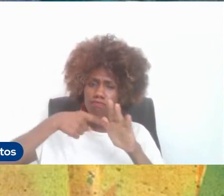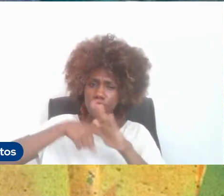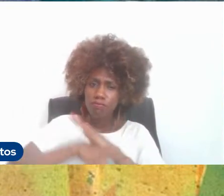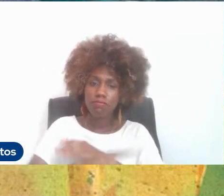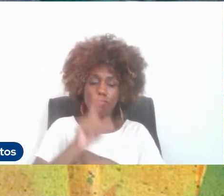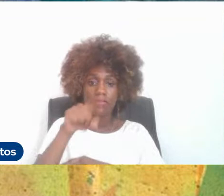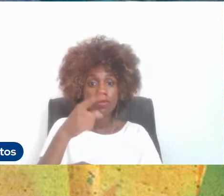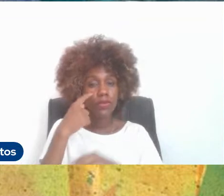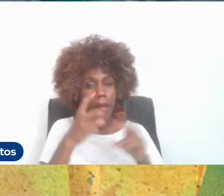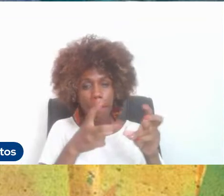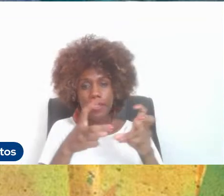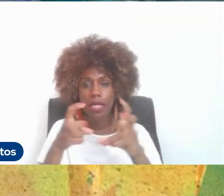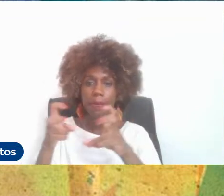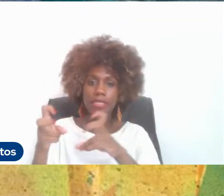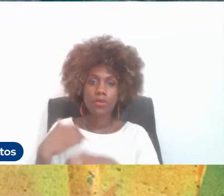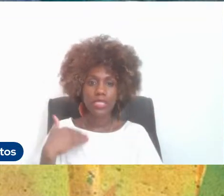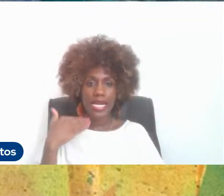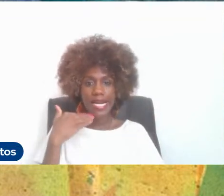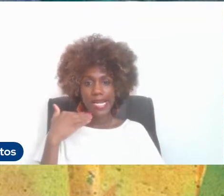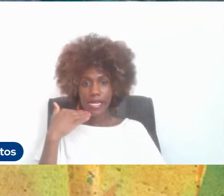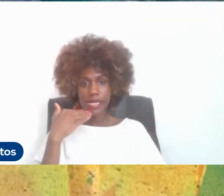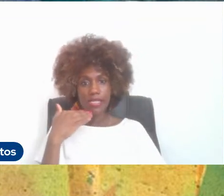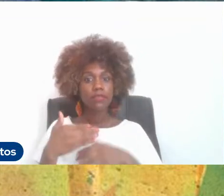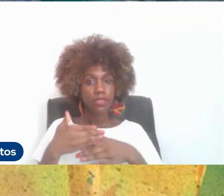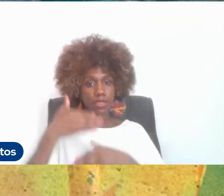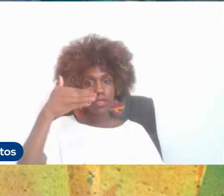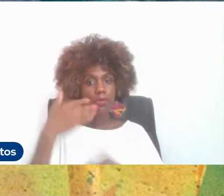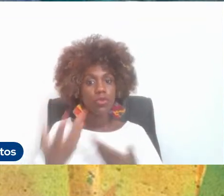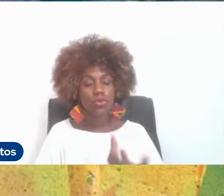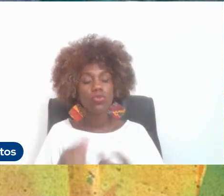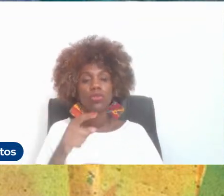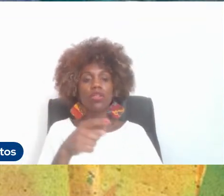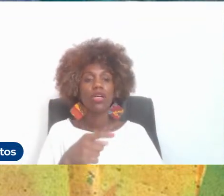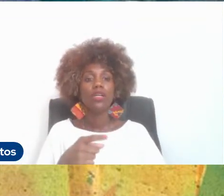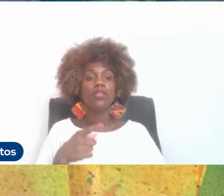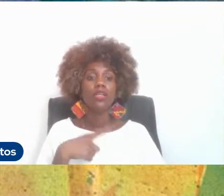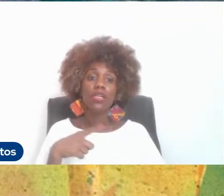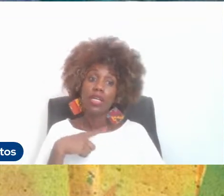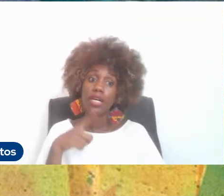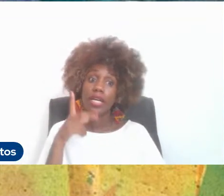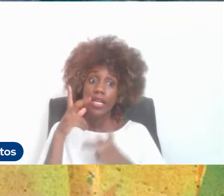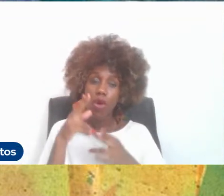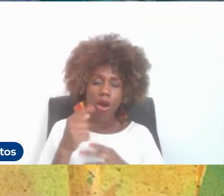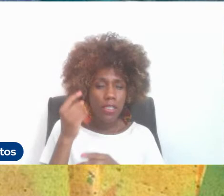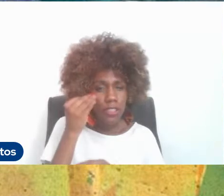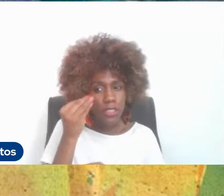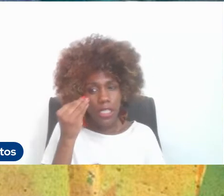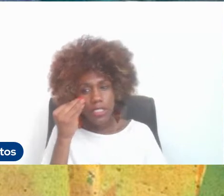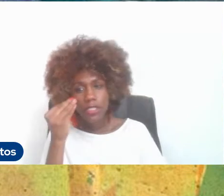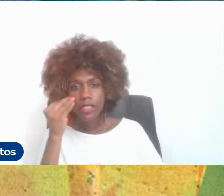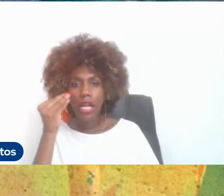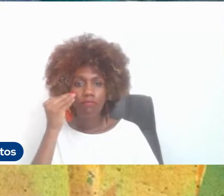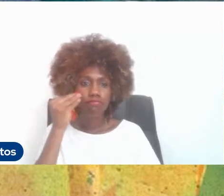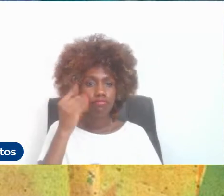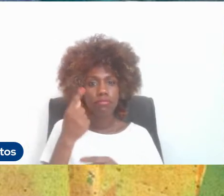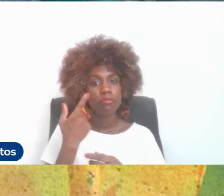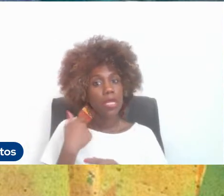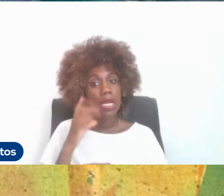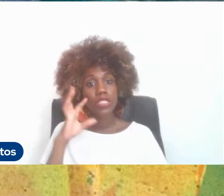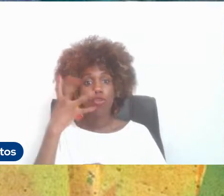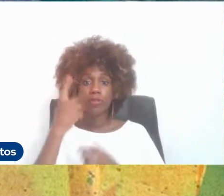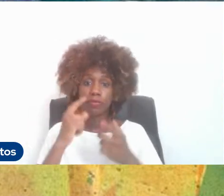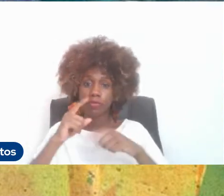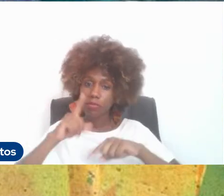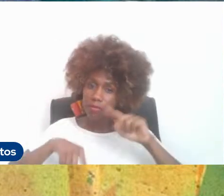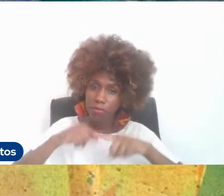identificação desses desvios de postura, ao mesmo tempo, a procura de ferramentas para isso, ao mesmo tempo, ferramentas que